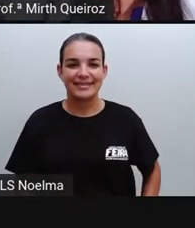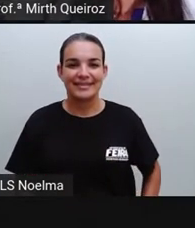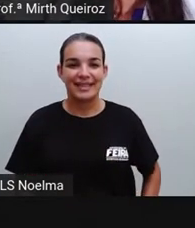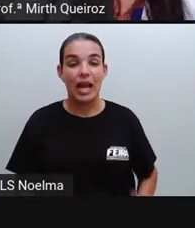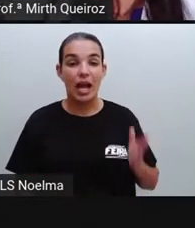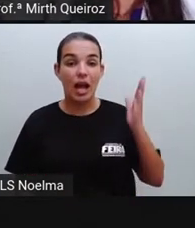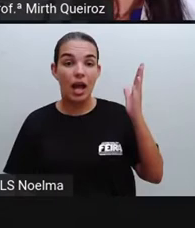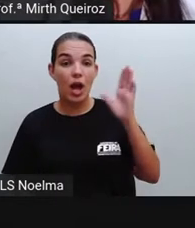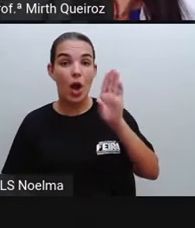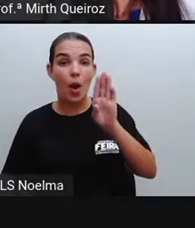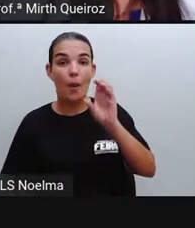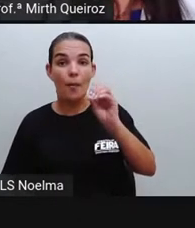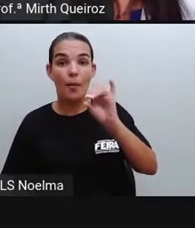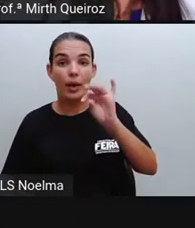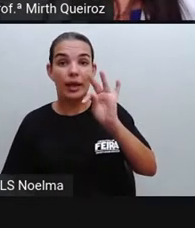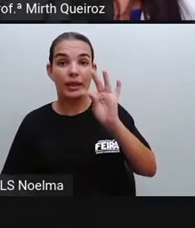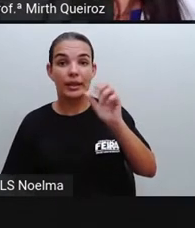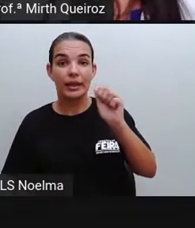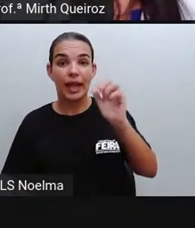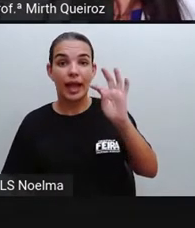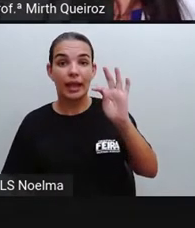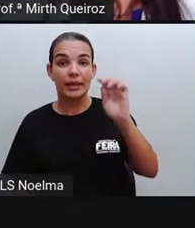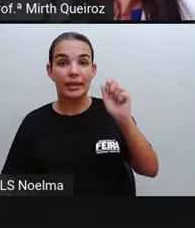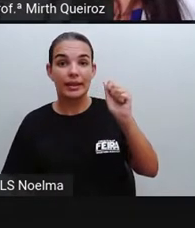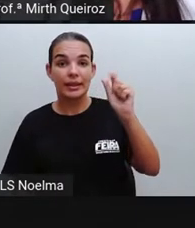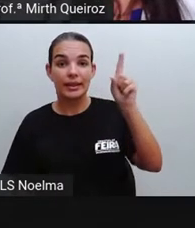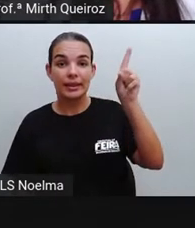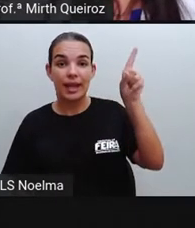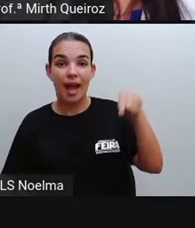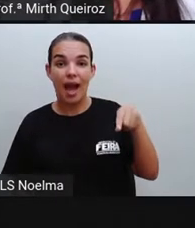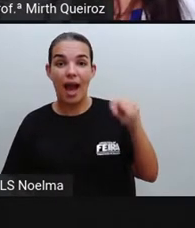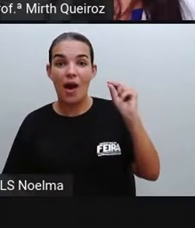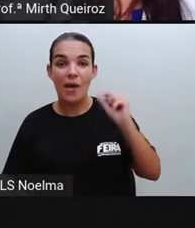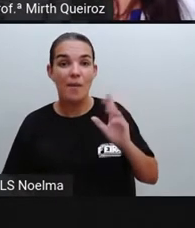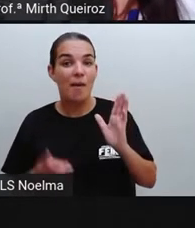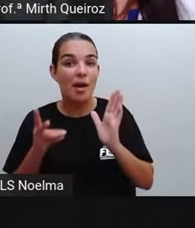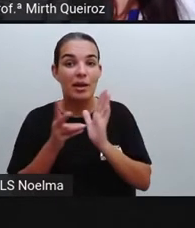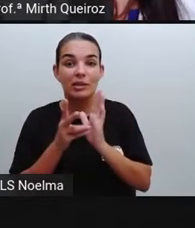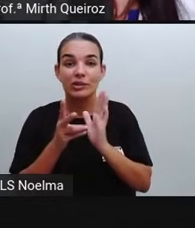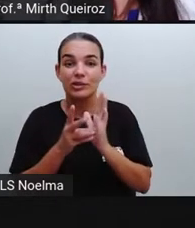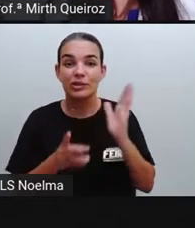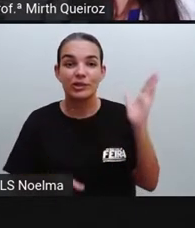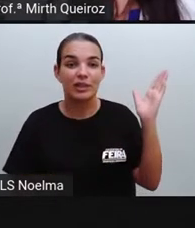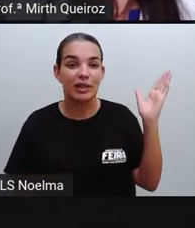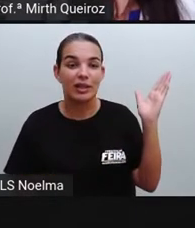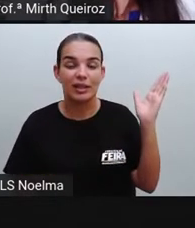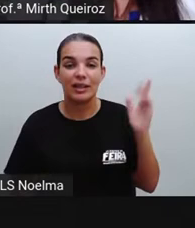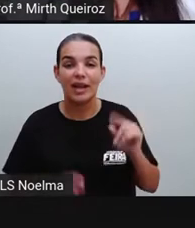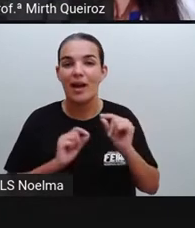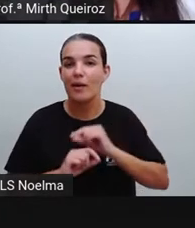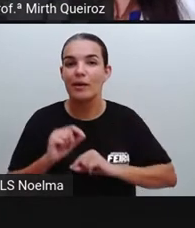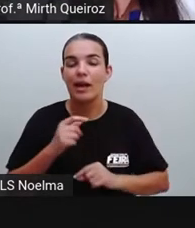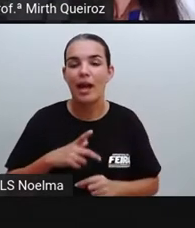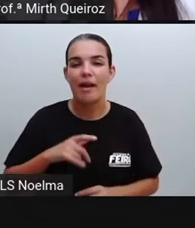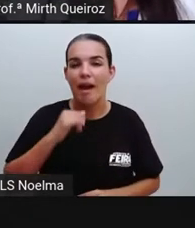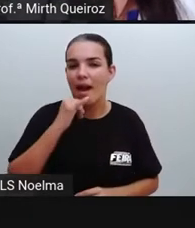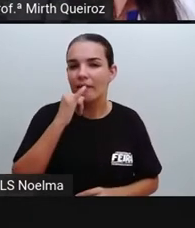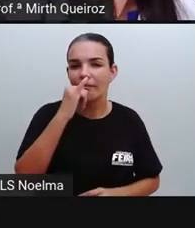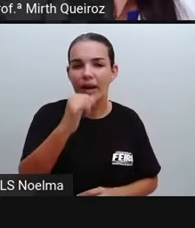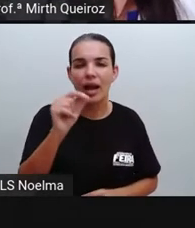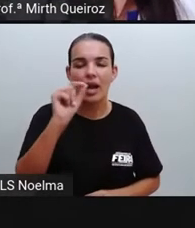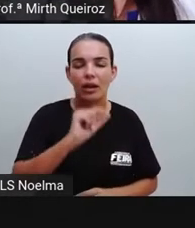A lenda indígena do boi tatá, o que que seria? Vai contar a história de uma